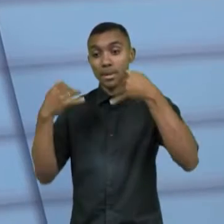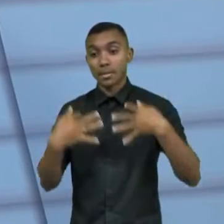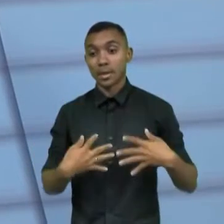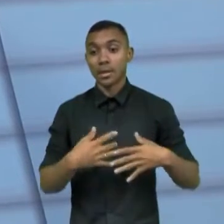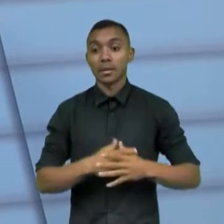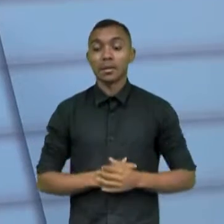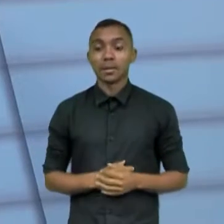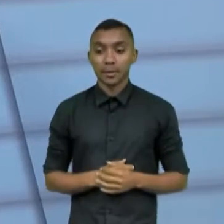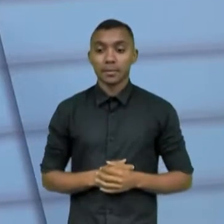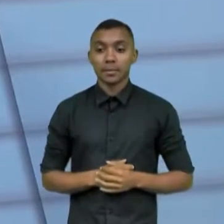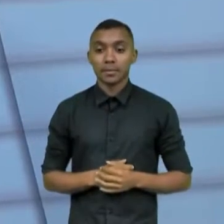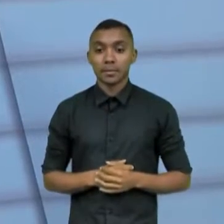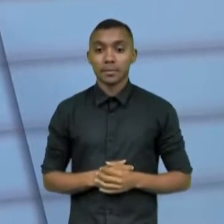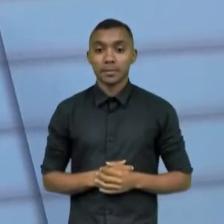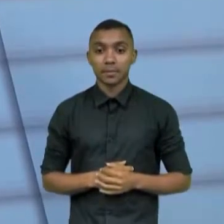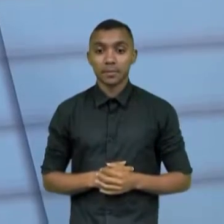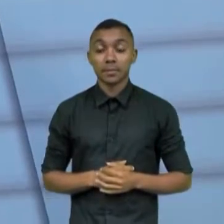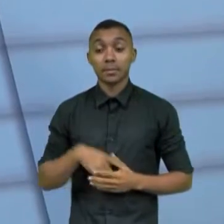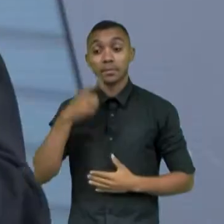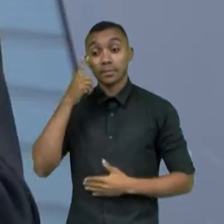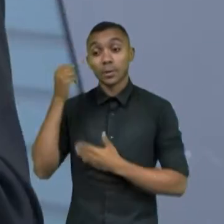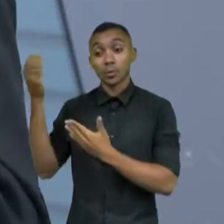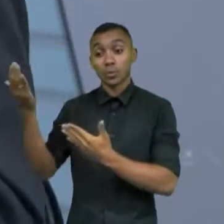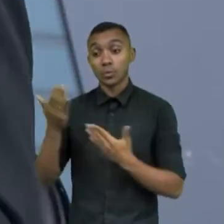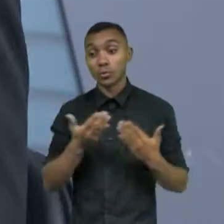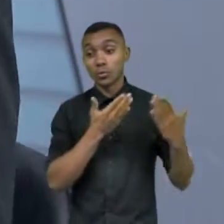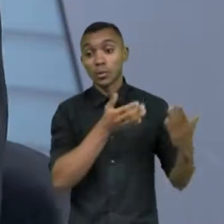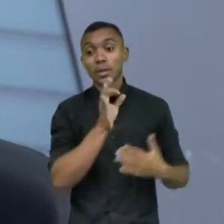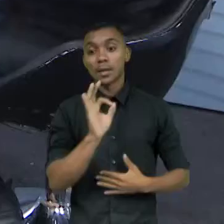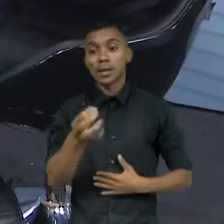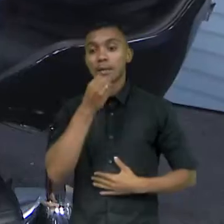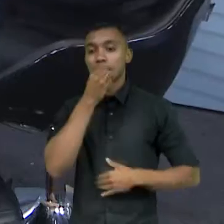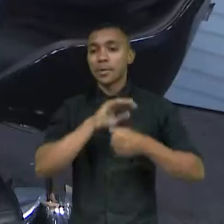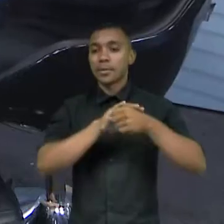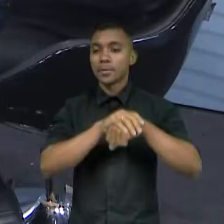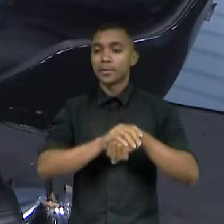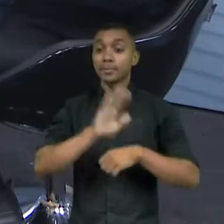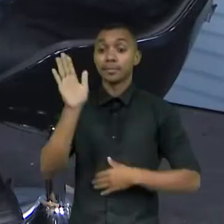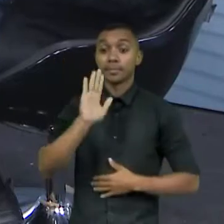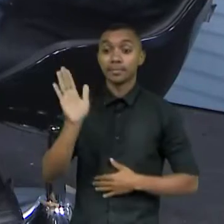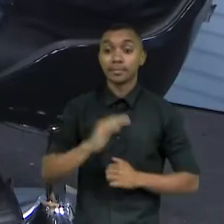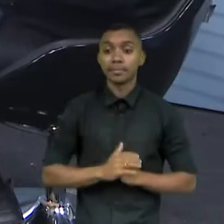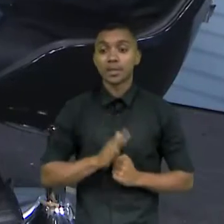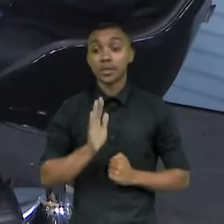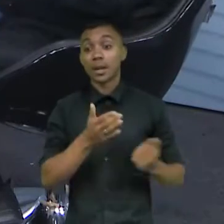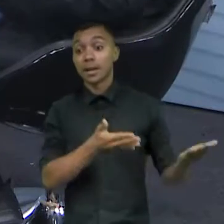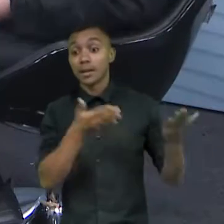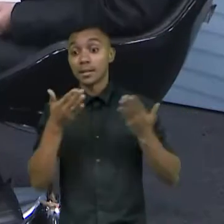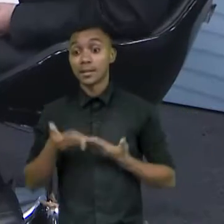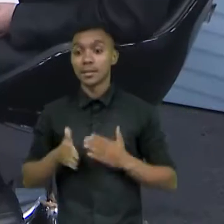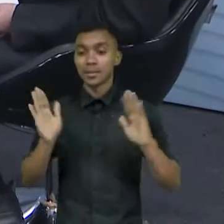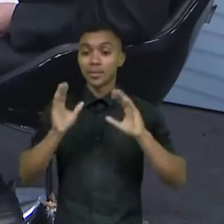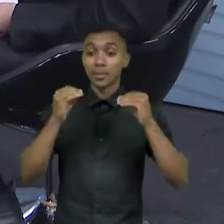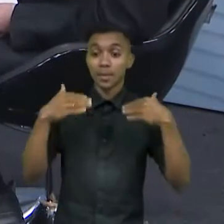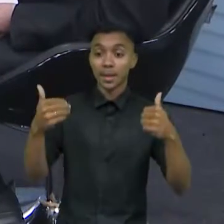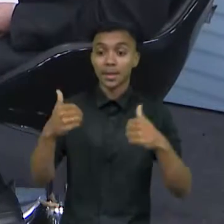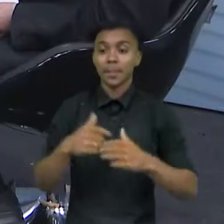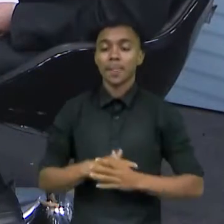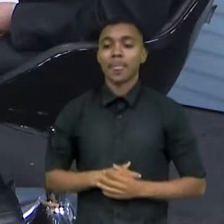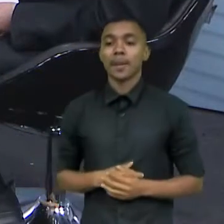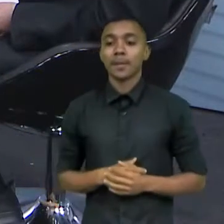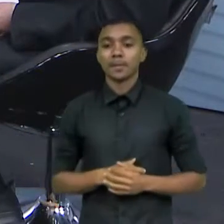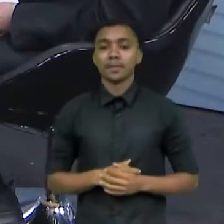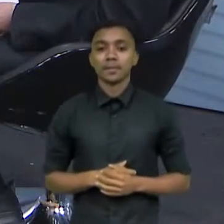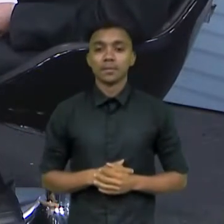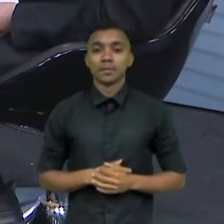iniciativa e eu quero cumprimentar os dois. Boa noite, Bia. A Bia já veio aqui, tudo bom, Bia? Boa noite, Renato. Tudo legal? Obrigada,